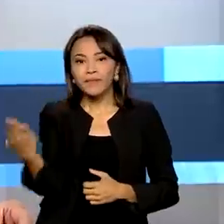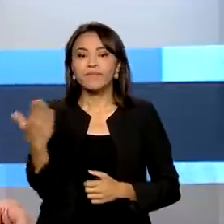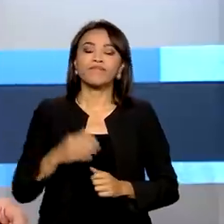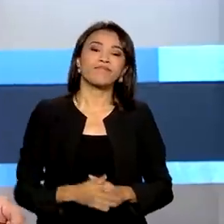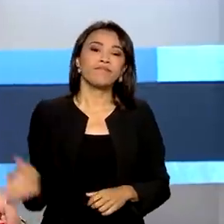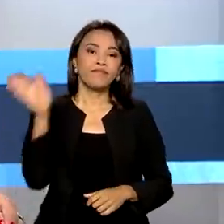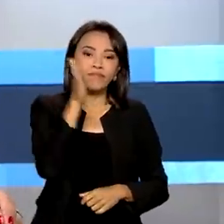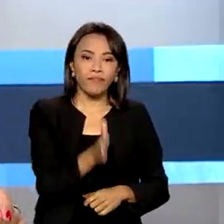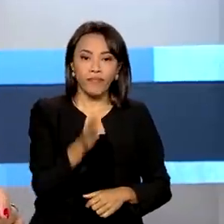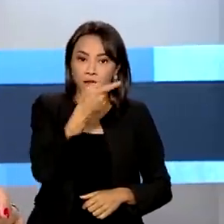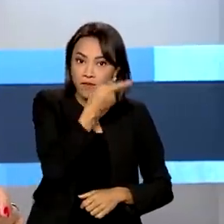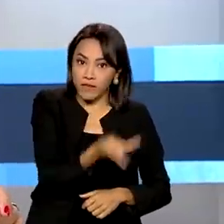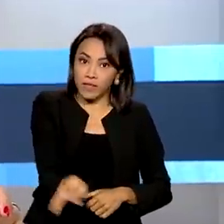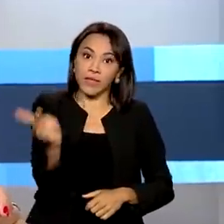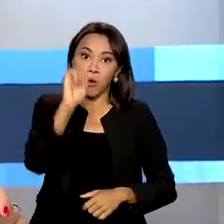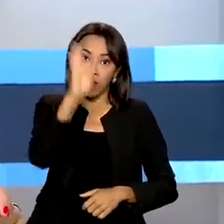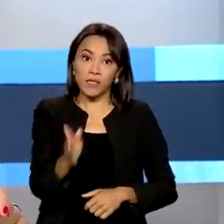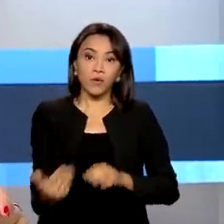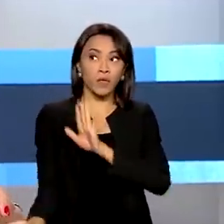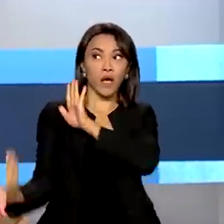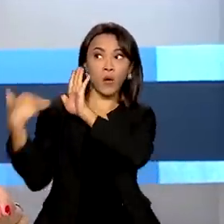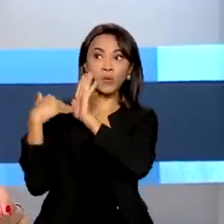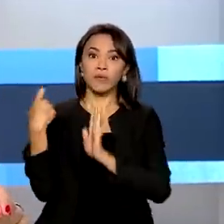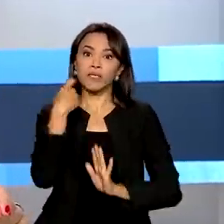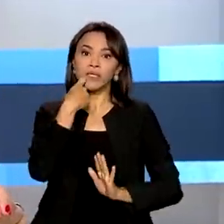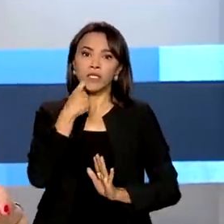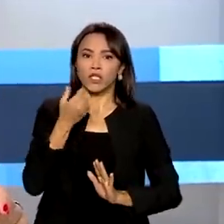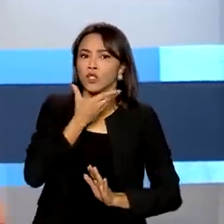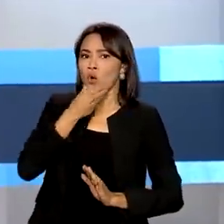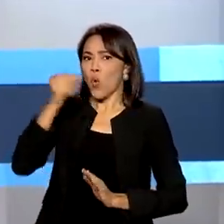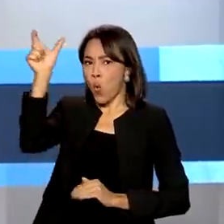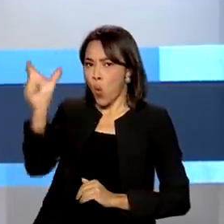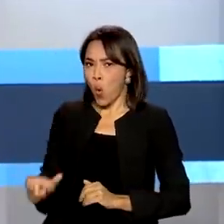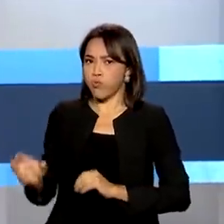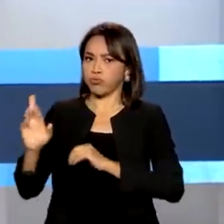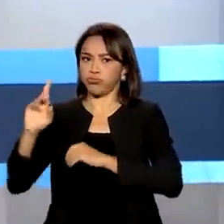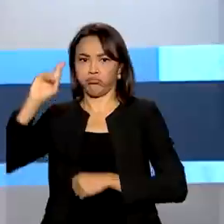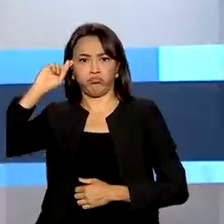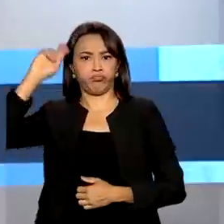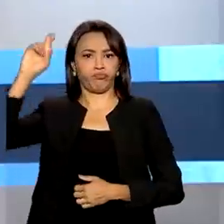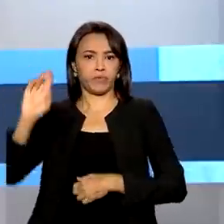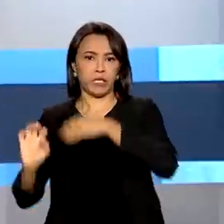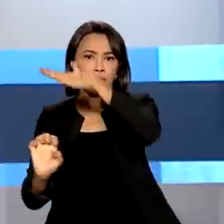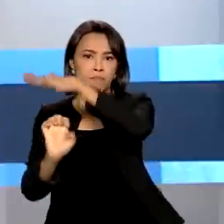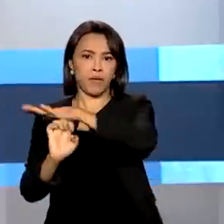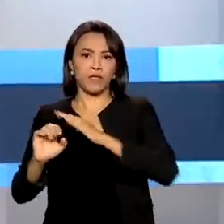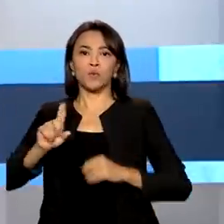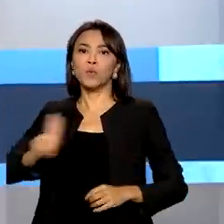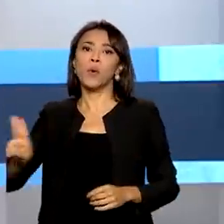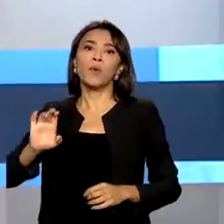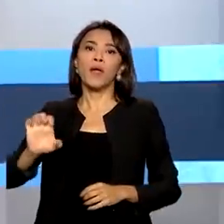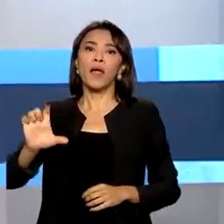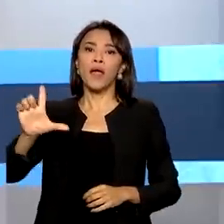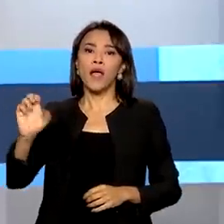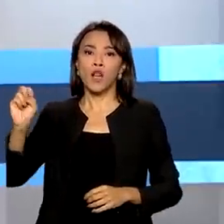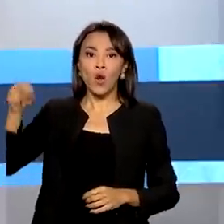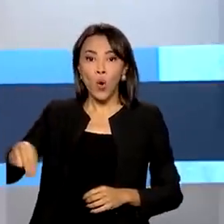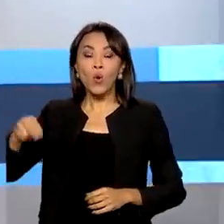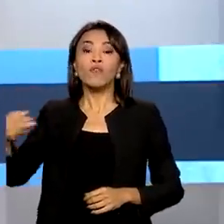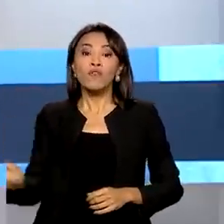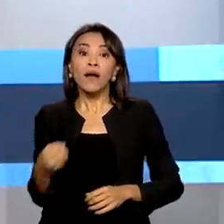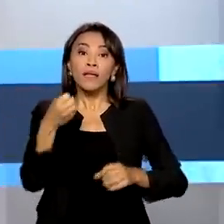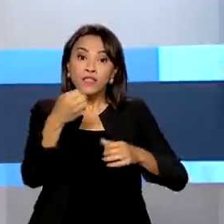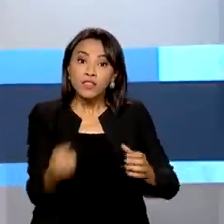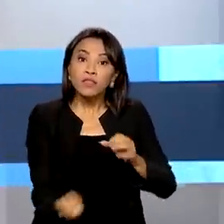E olha, em visita ao Brasil, na última sexta-feira, o empresário Elon Musk anunciou o lançamento da rede Starlink na Amazônia, que vai